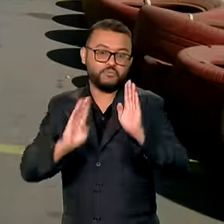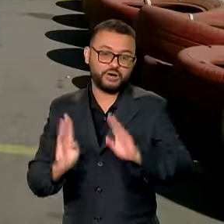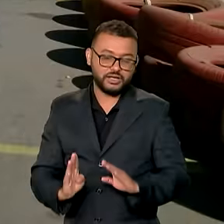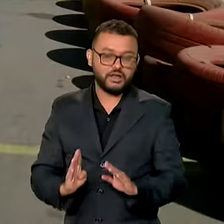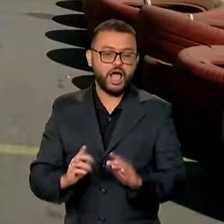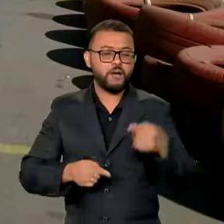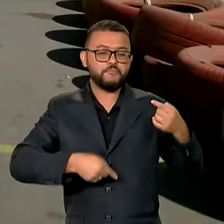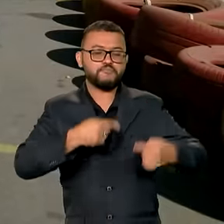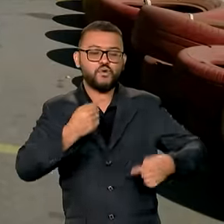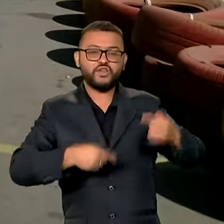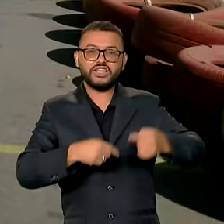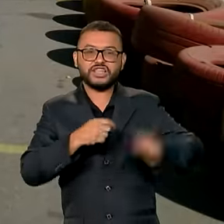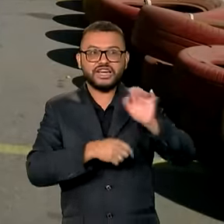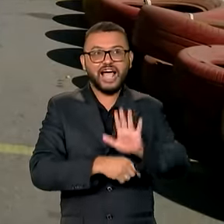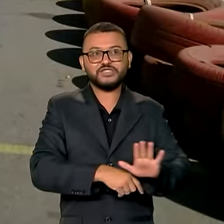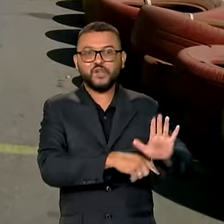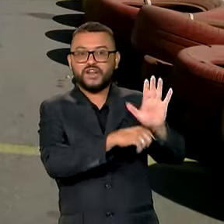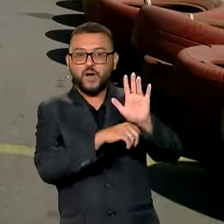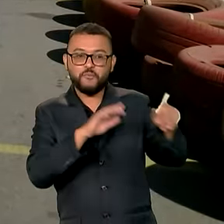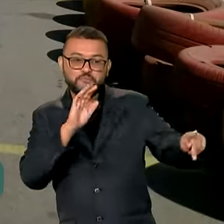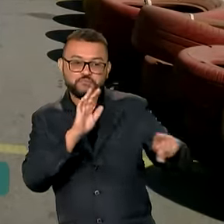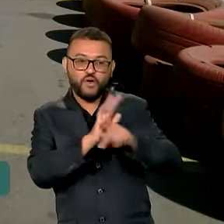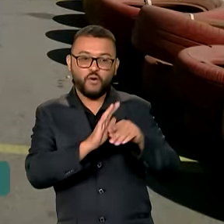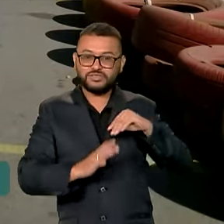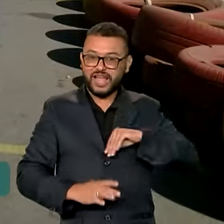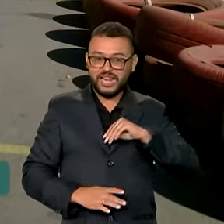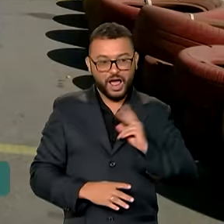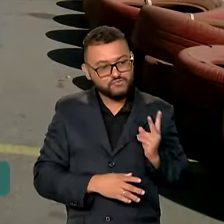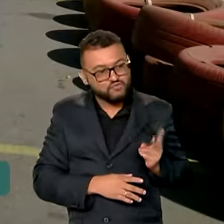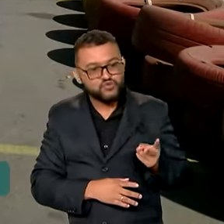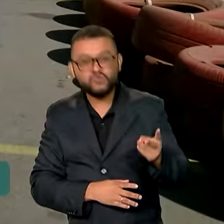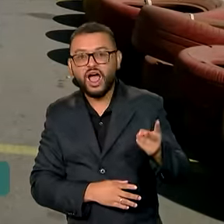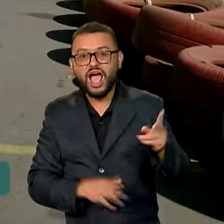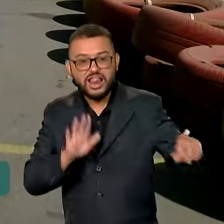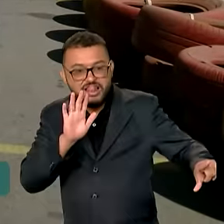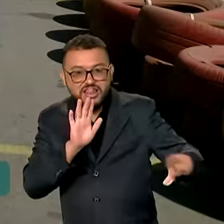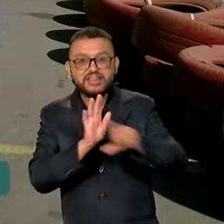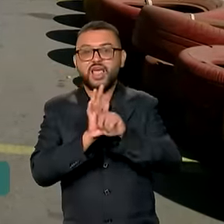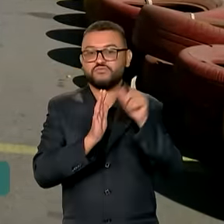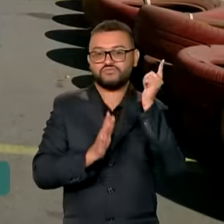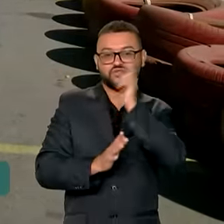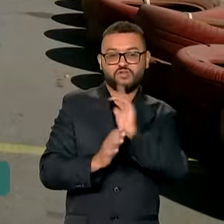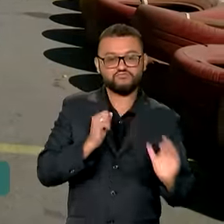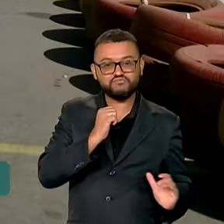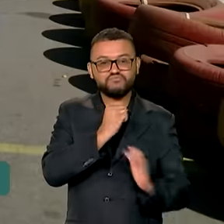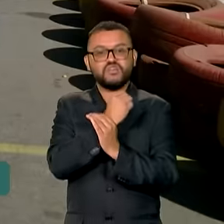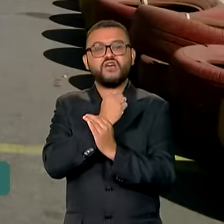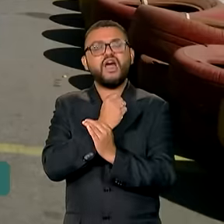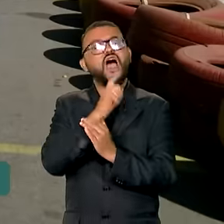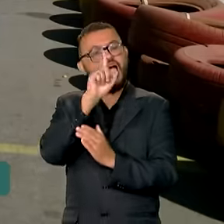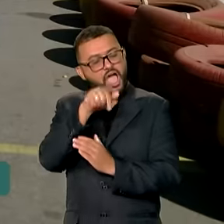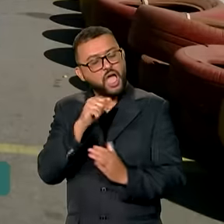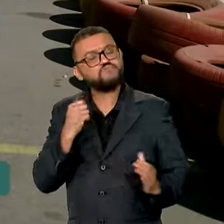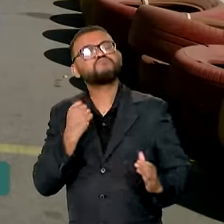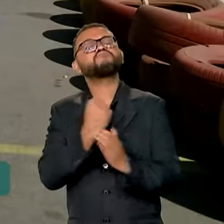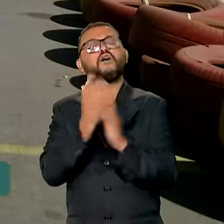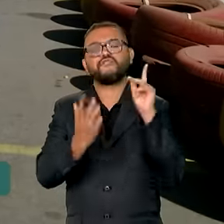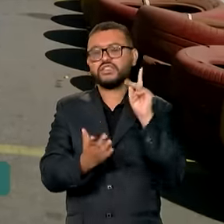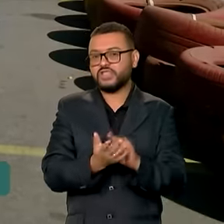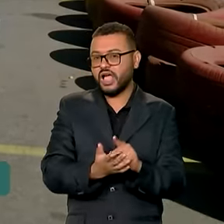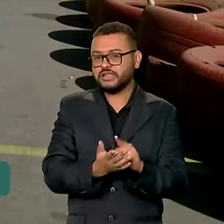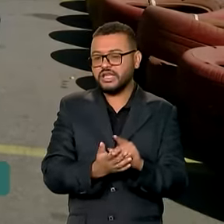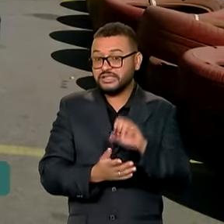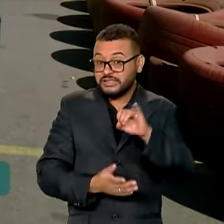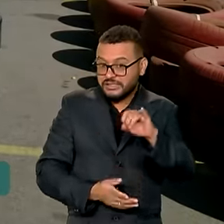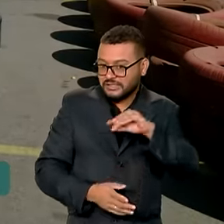que a Política Nacional de Valorização Permanente do Salário Mínimo virou lei, o rendimento do trabalhador está garantido. E